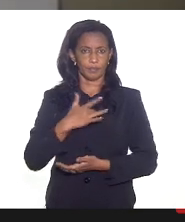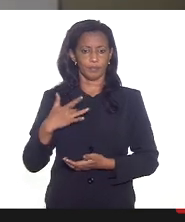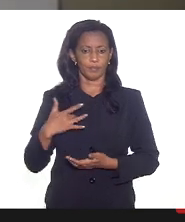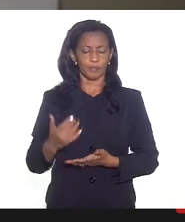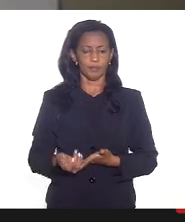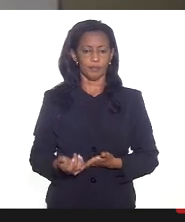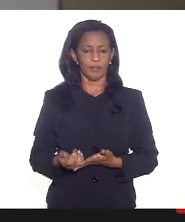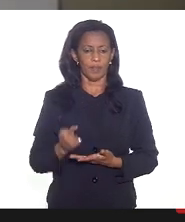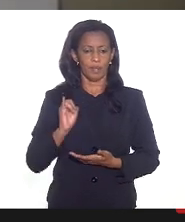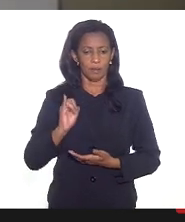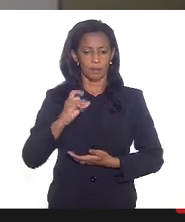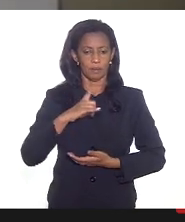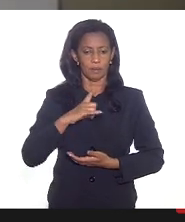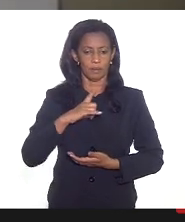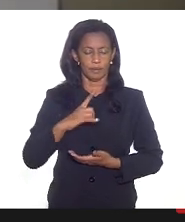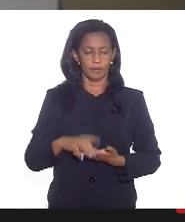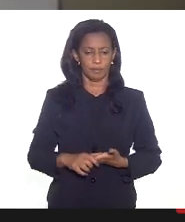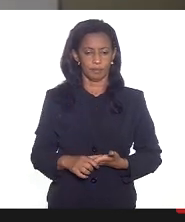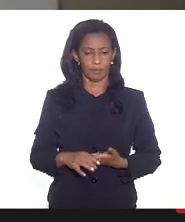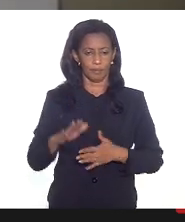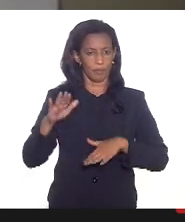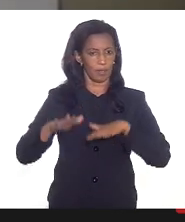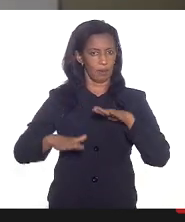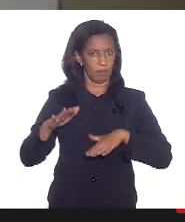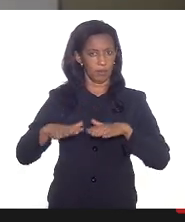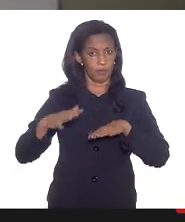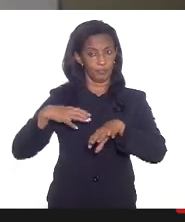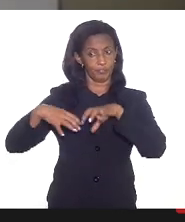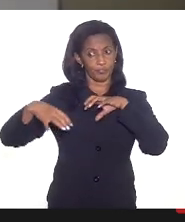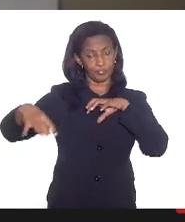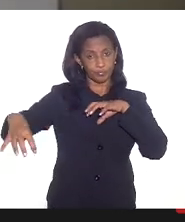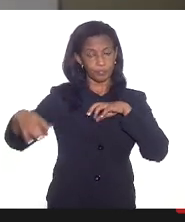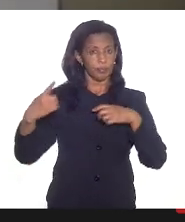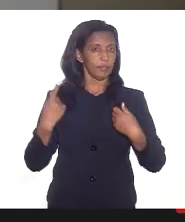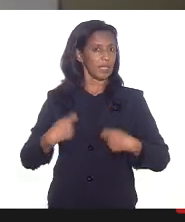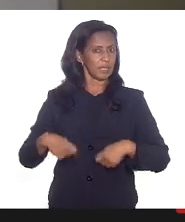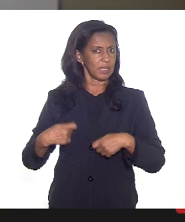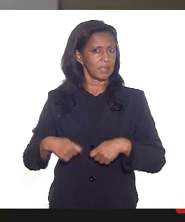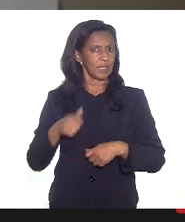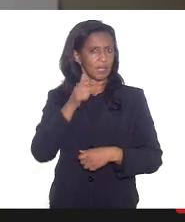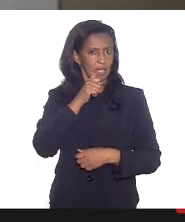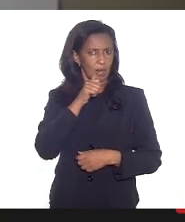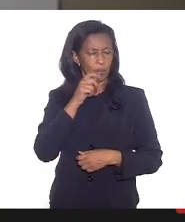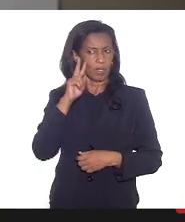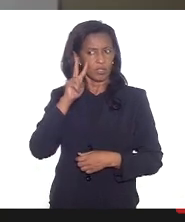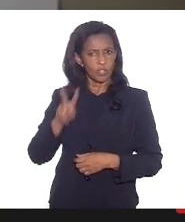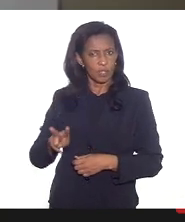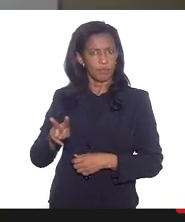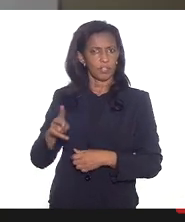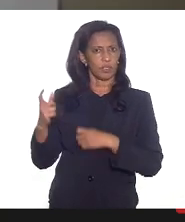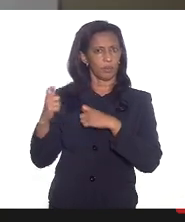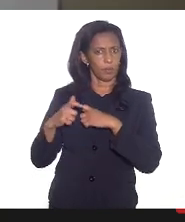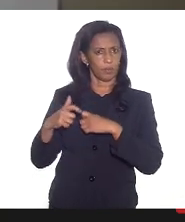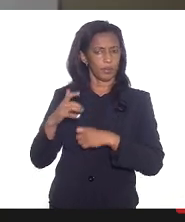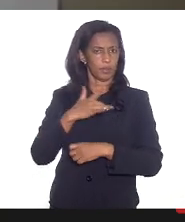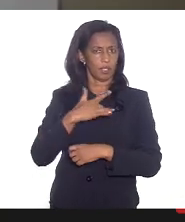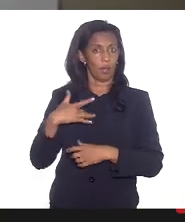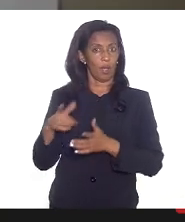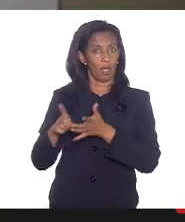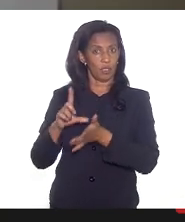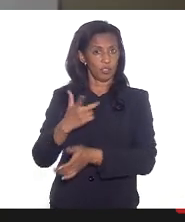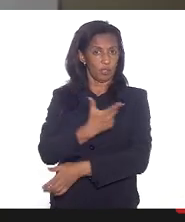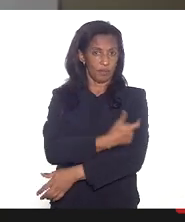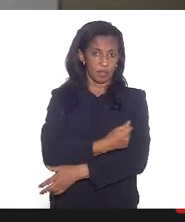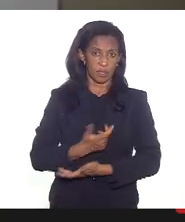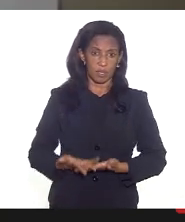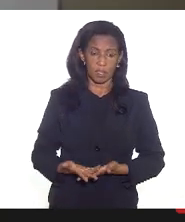então se há mesmo que de forma remota a necessidade de que a mulher seja vista por um profissional de saúde antes de tomar essa vacina